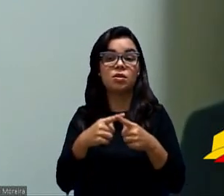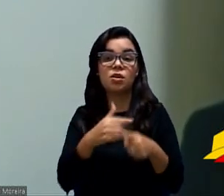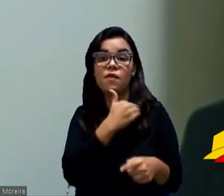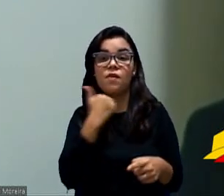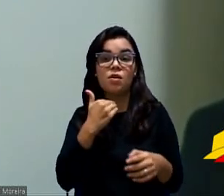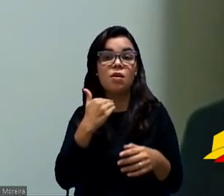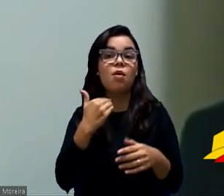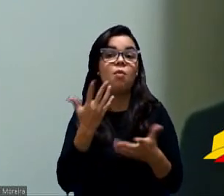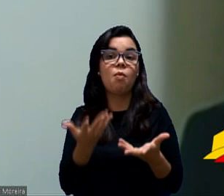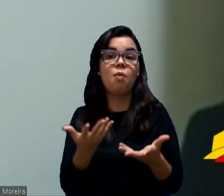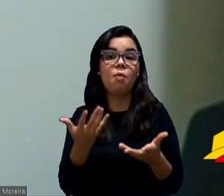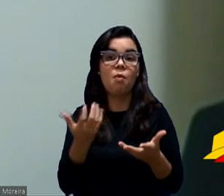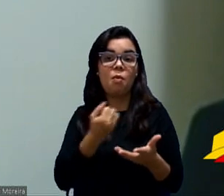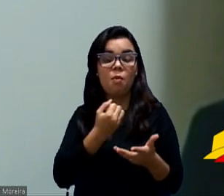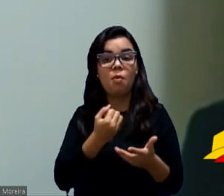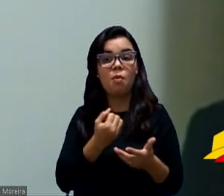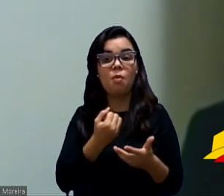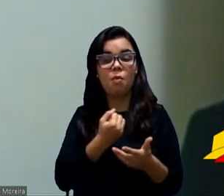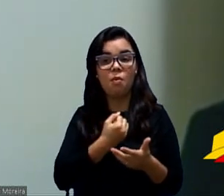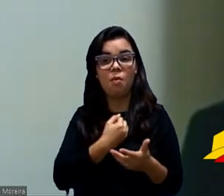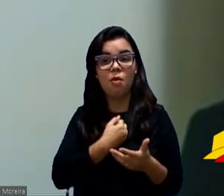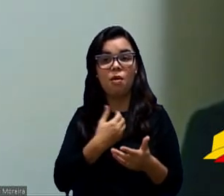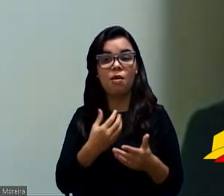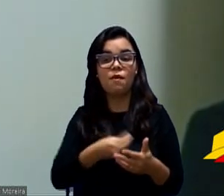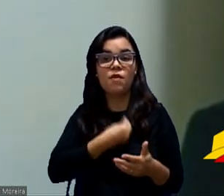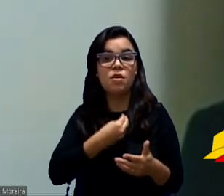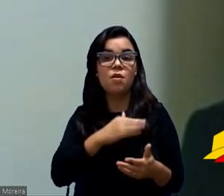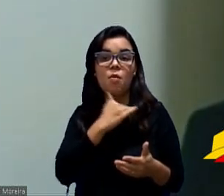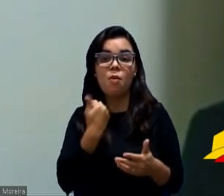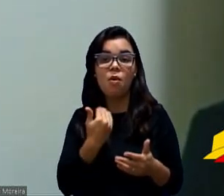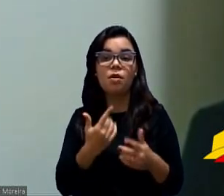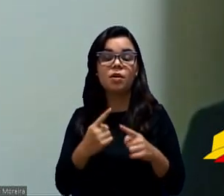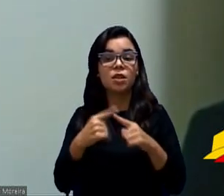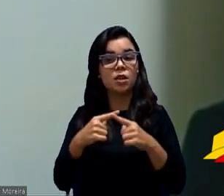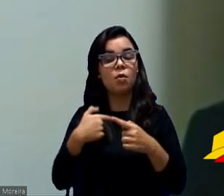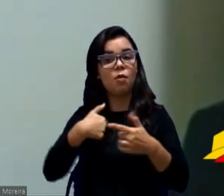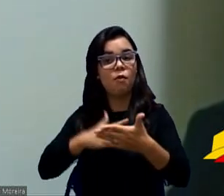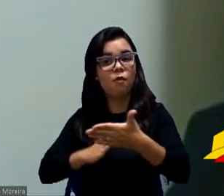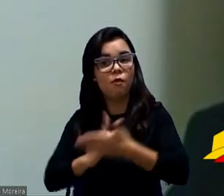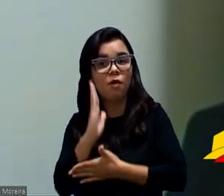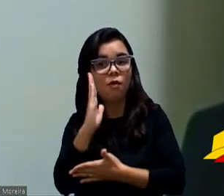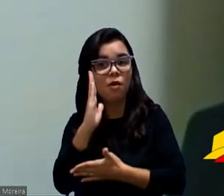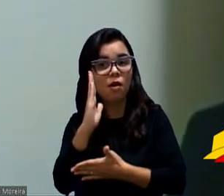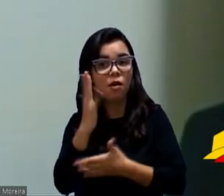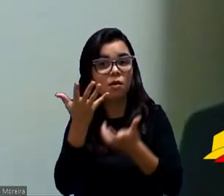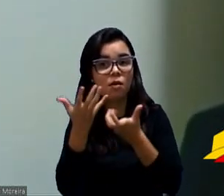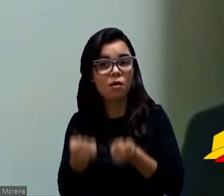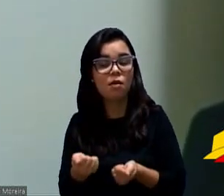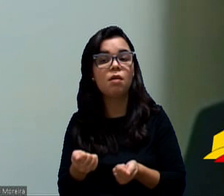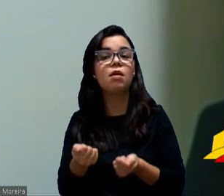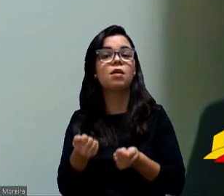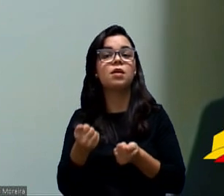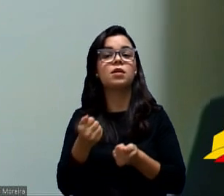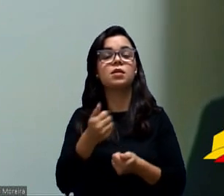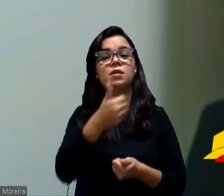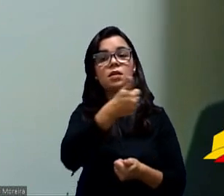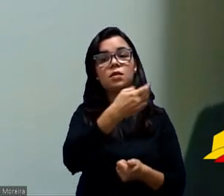locais, né? Se quer acontecer uma tragédia. Então, queria registrar aqui também o voto favorável ao projeto PL 144.